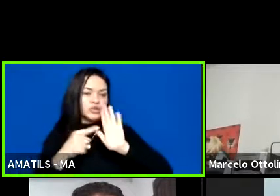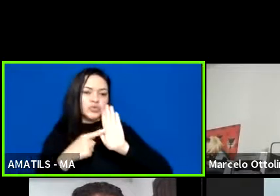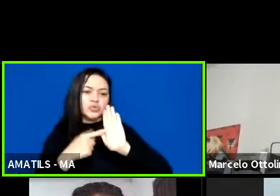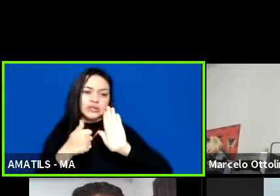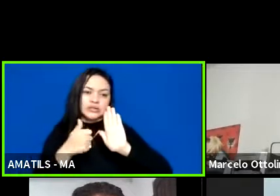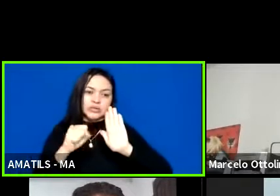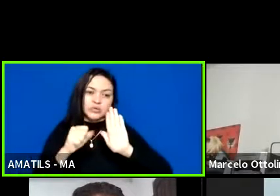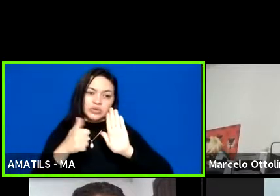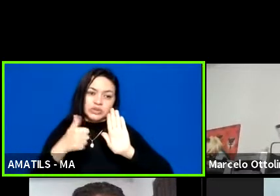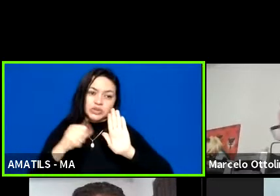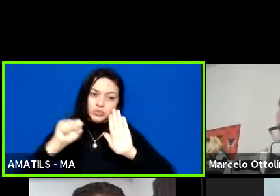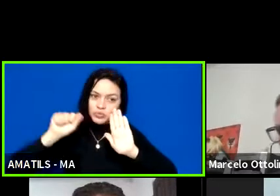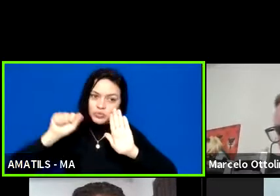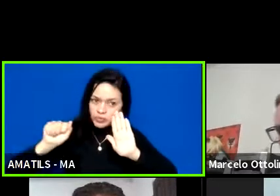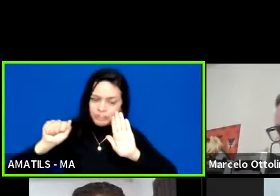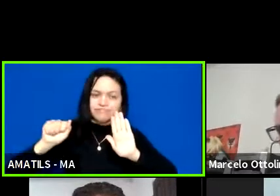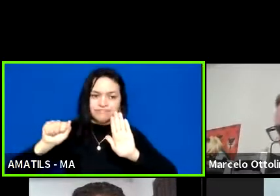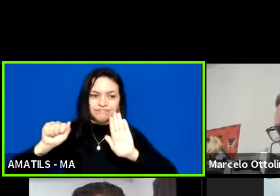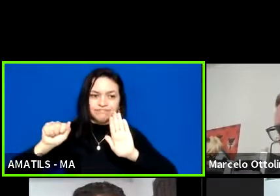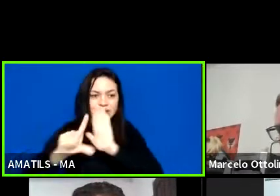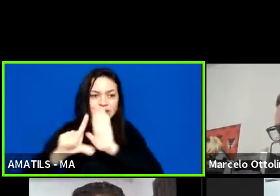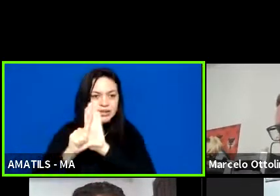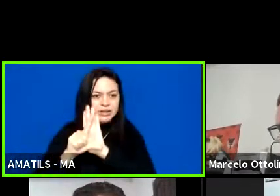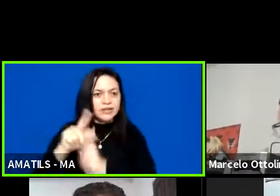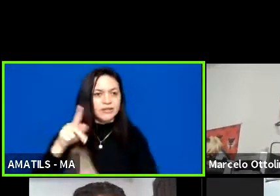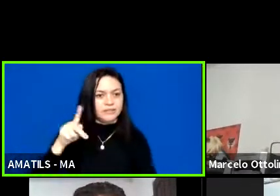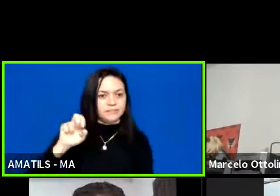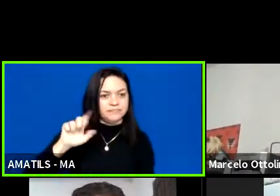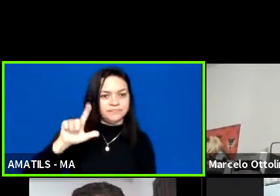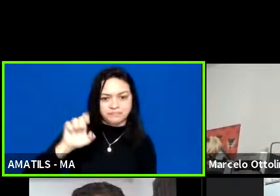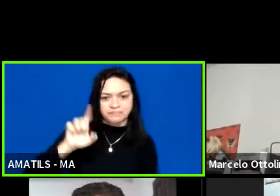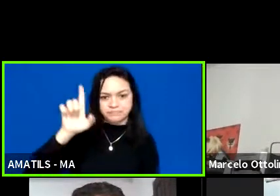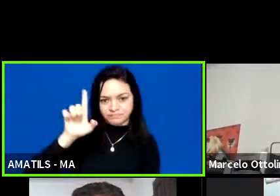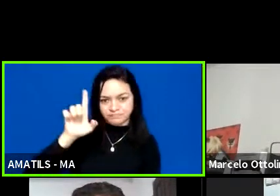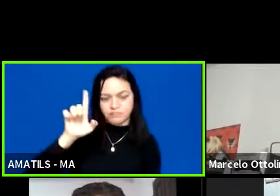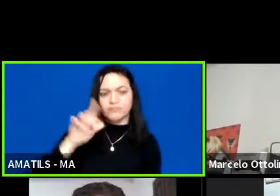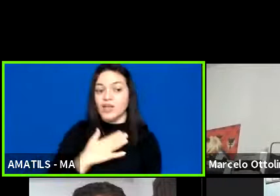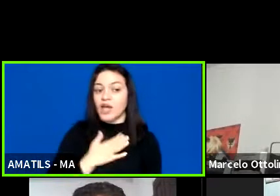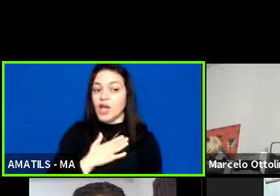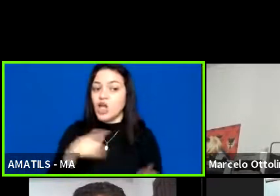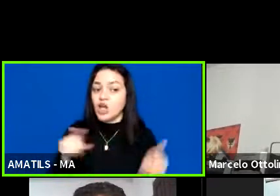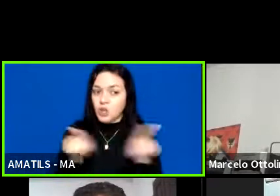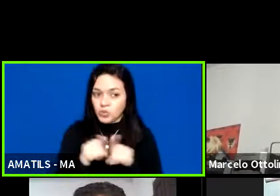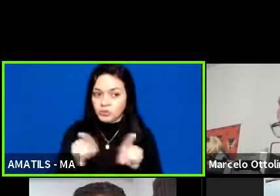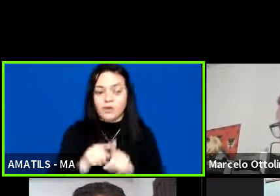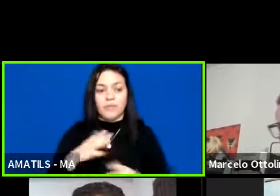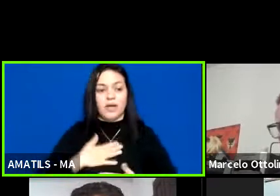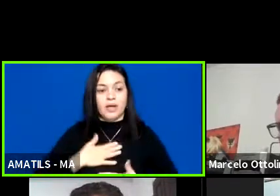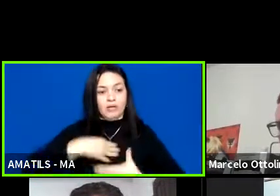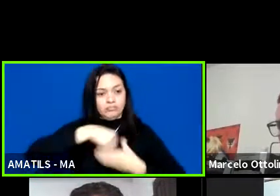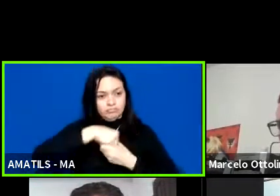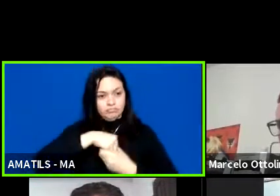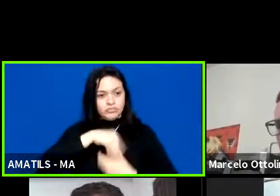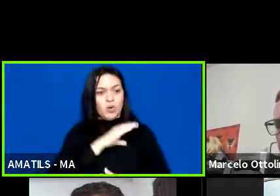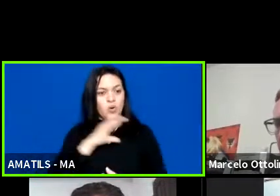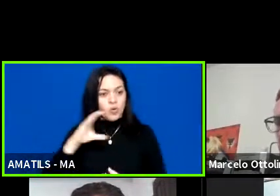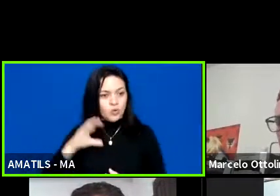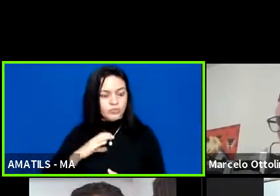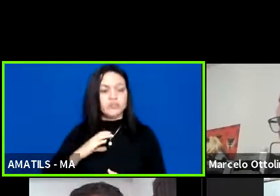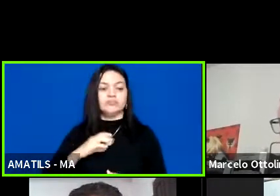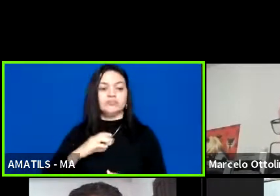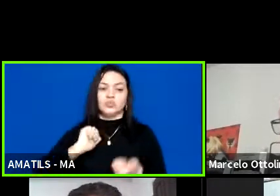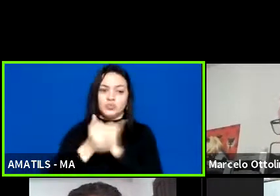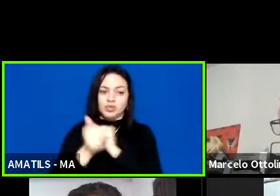E aí eu também sou membro da comissão, perdão, do Conselho Administrativo da Confederação Brasileira de Esporto Escolar